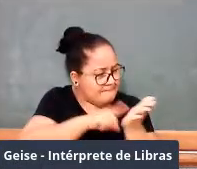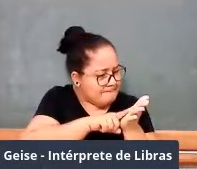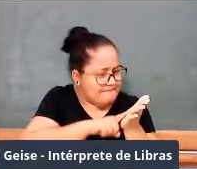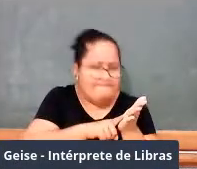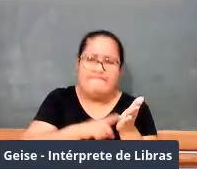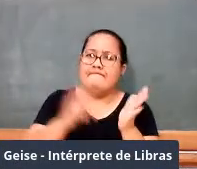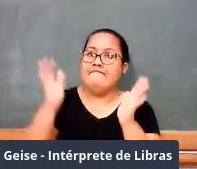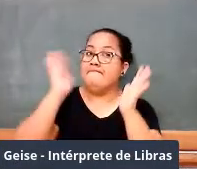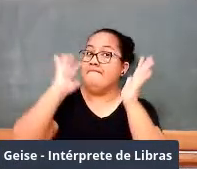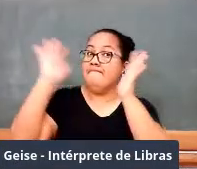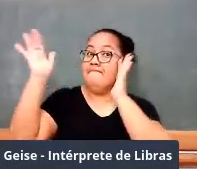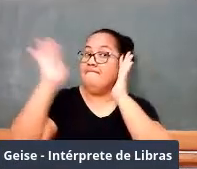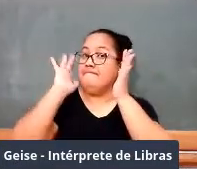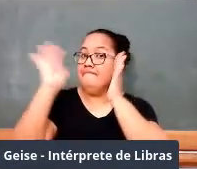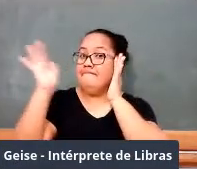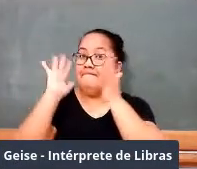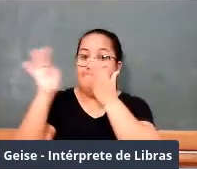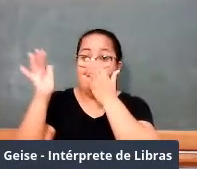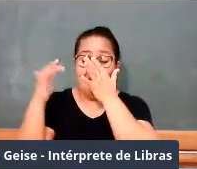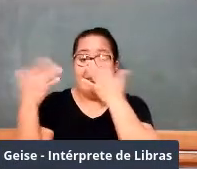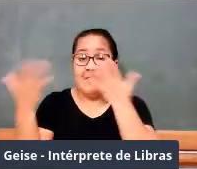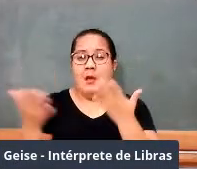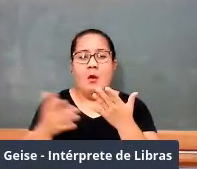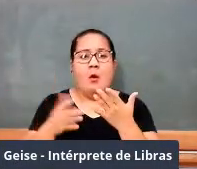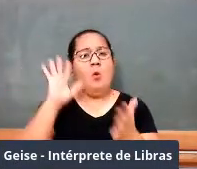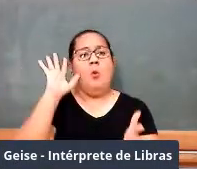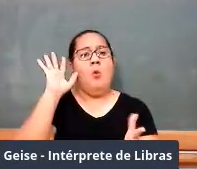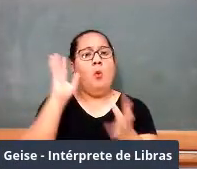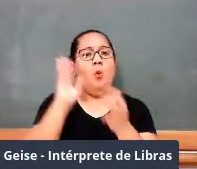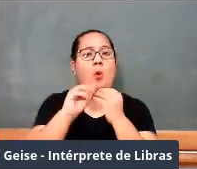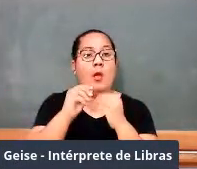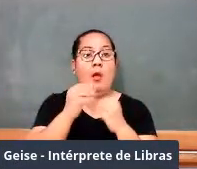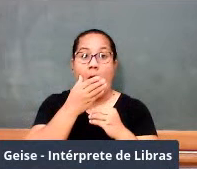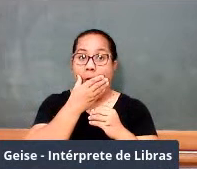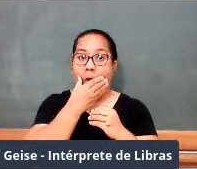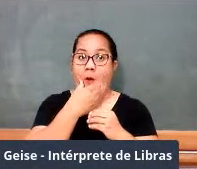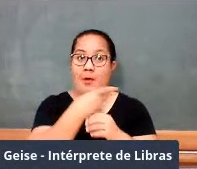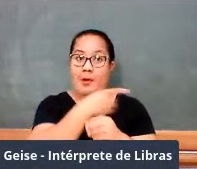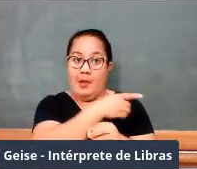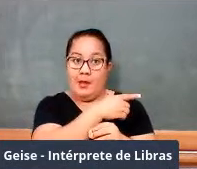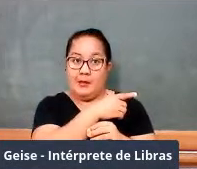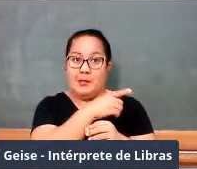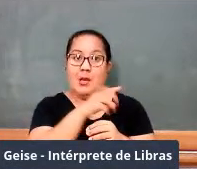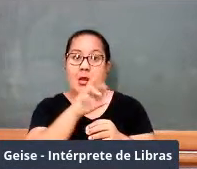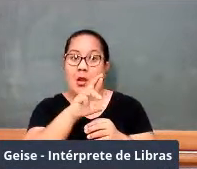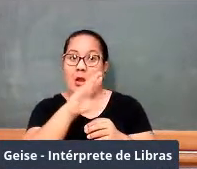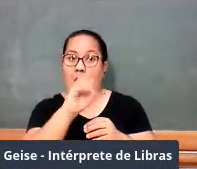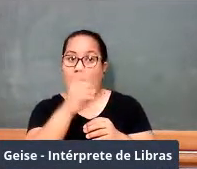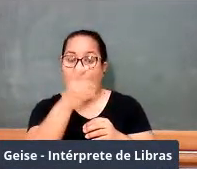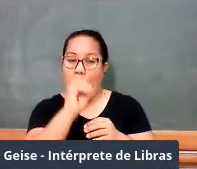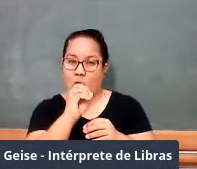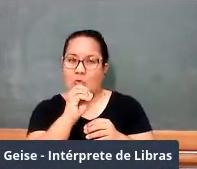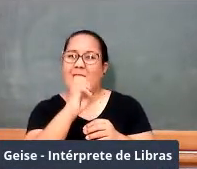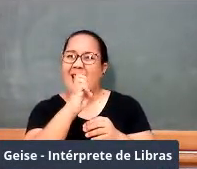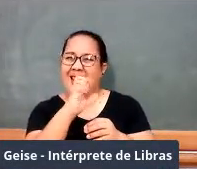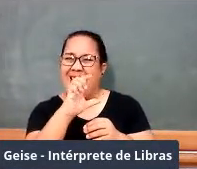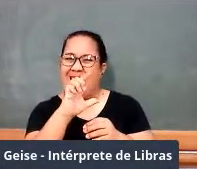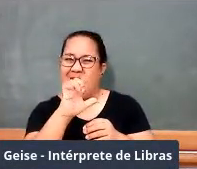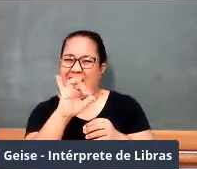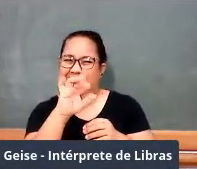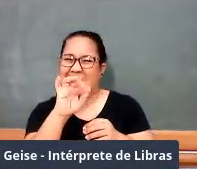tudo, né? Bom, o fato é o seguinte, o Roxo escreveu a partir dessas ideias um livro